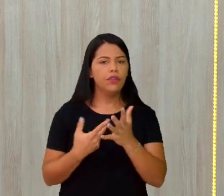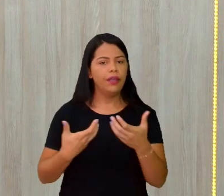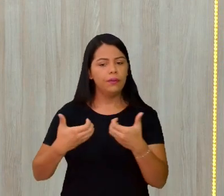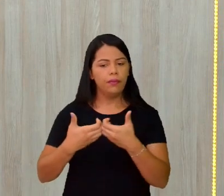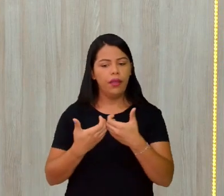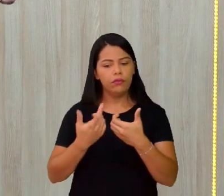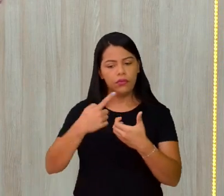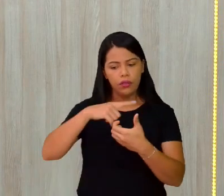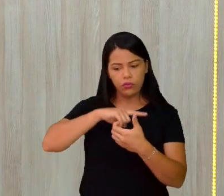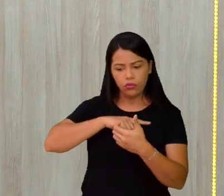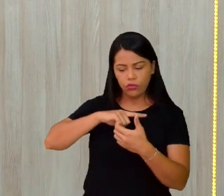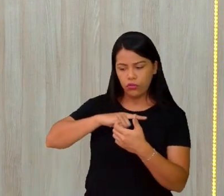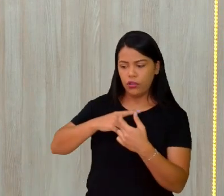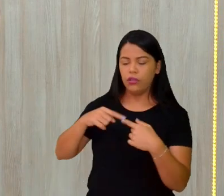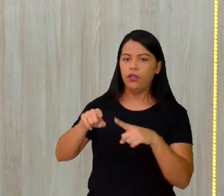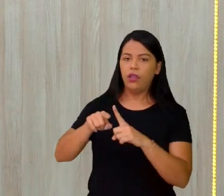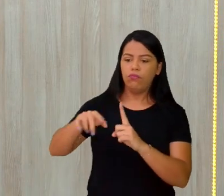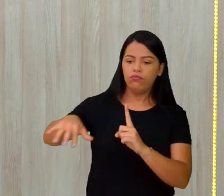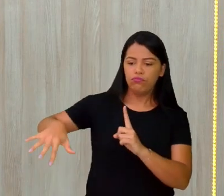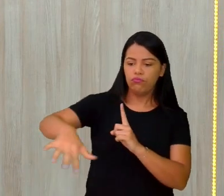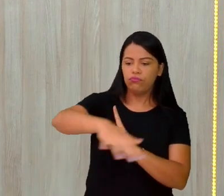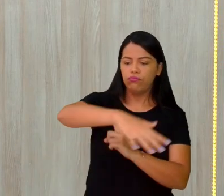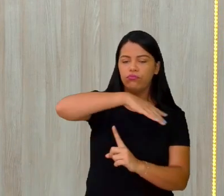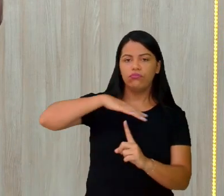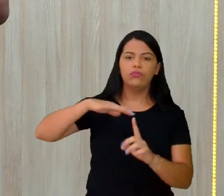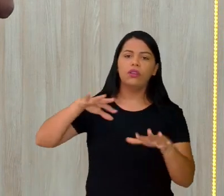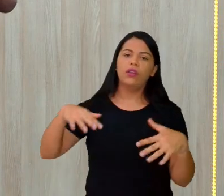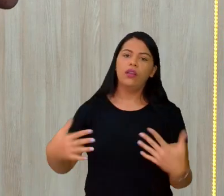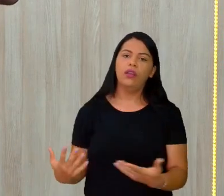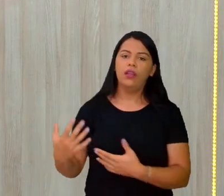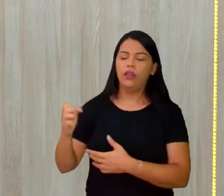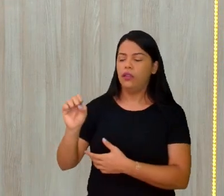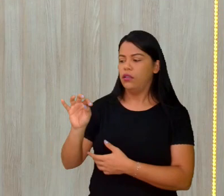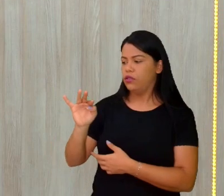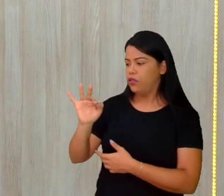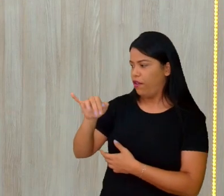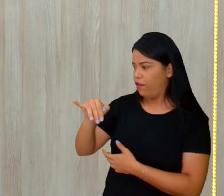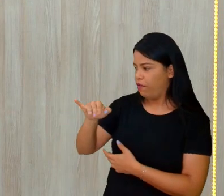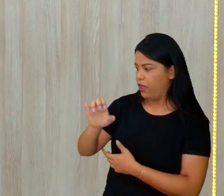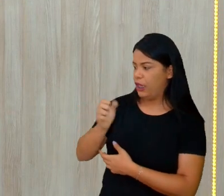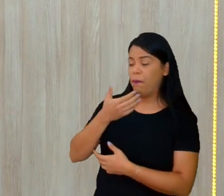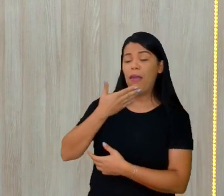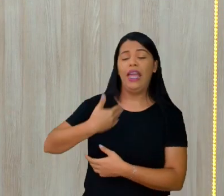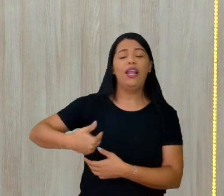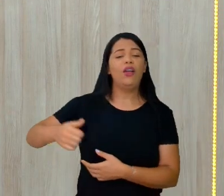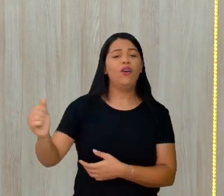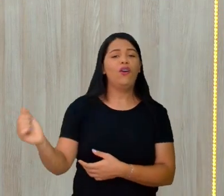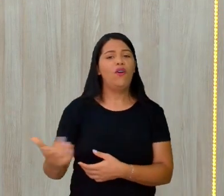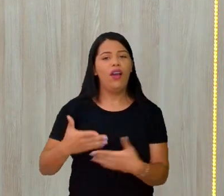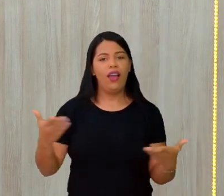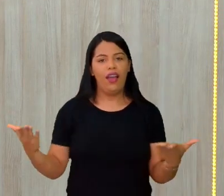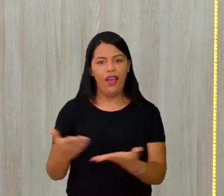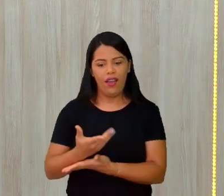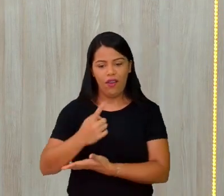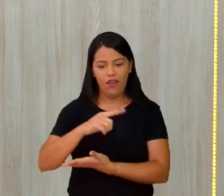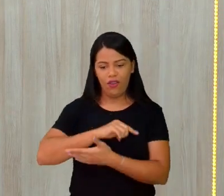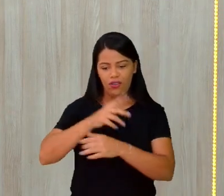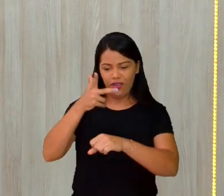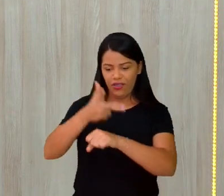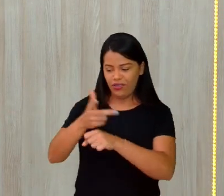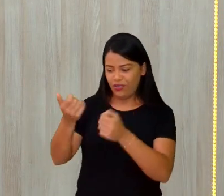redor. A Stephanie melhorou de vez agora o estúdio, né? Agora a gente subiu o parâmetro de beleza,